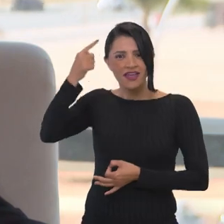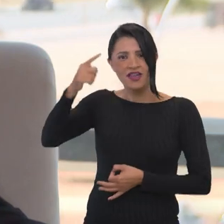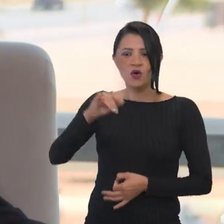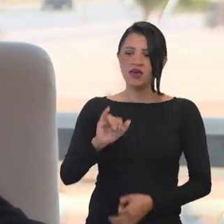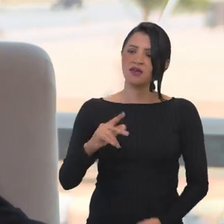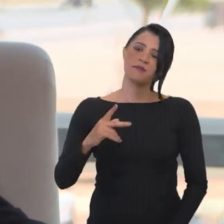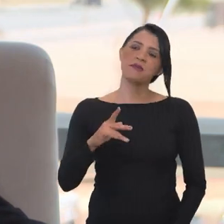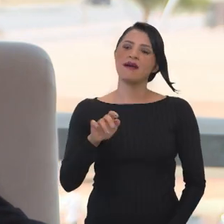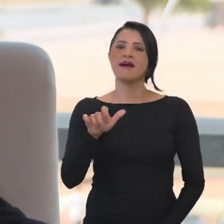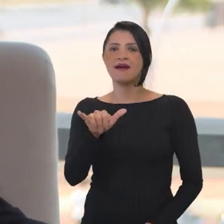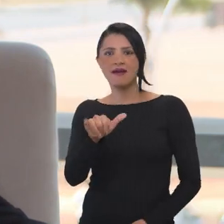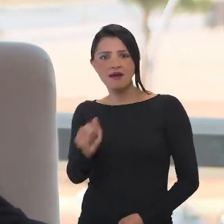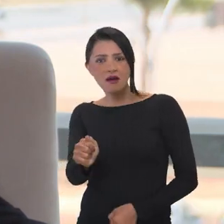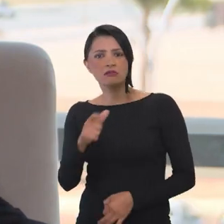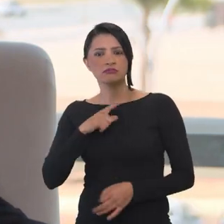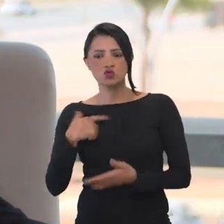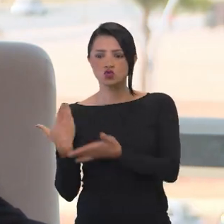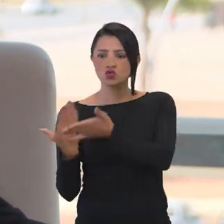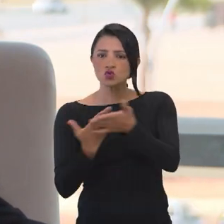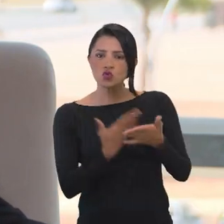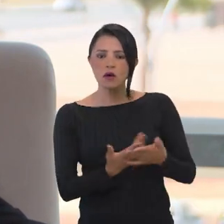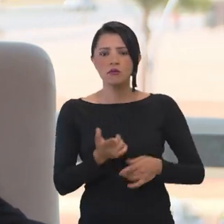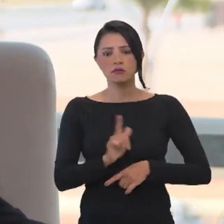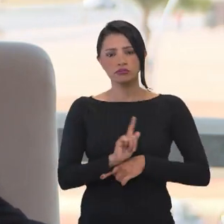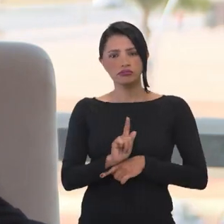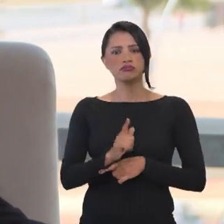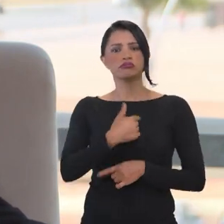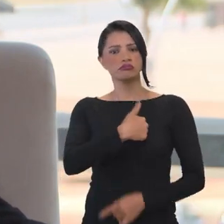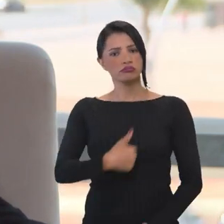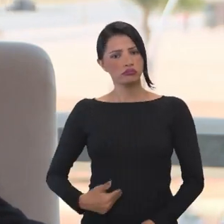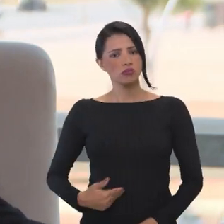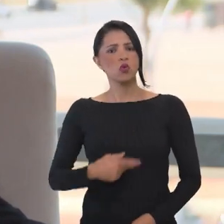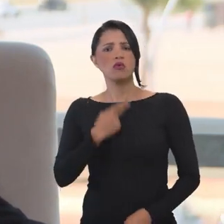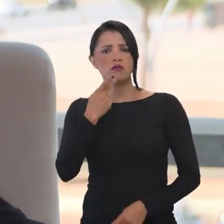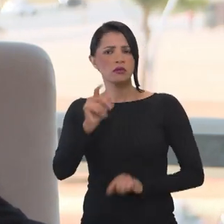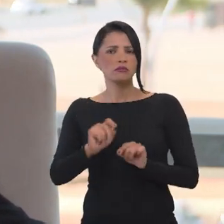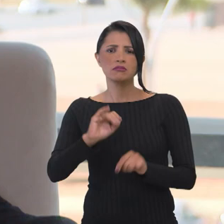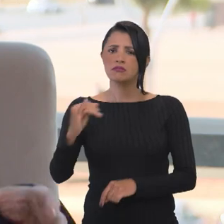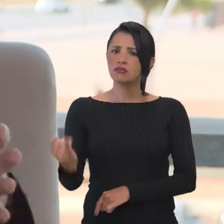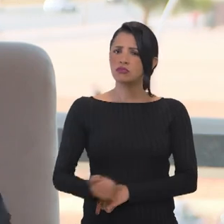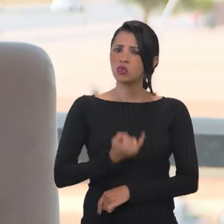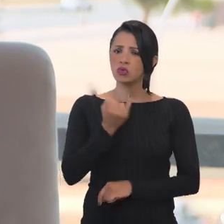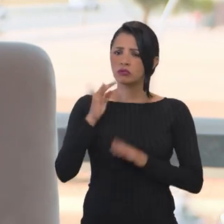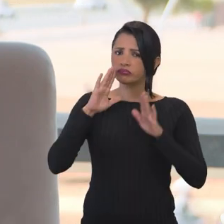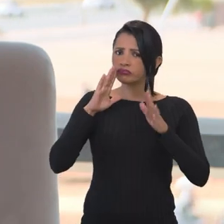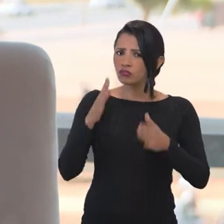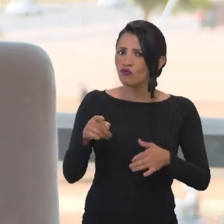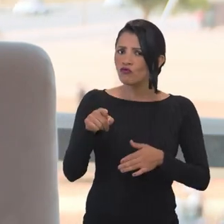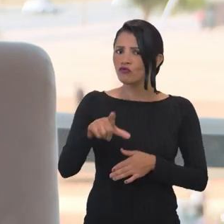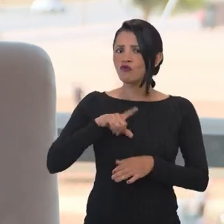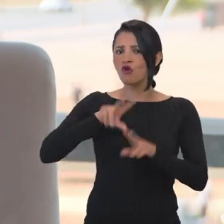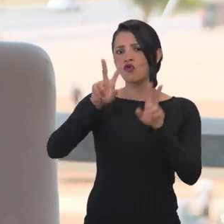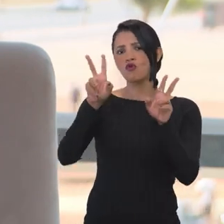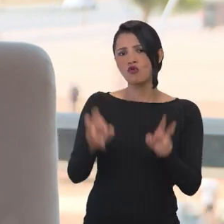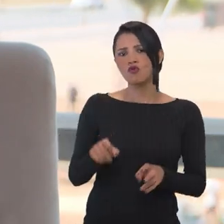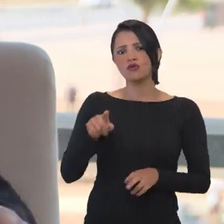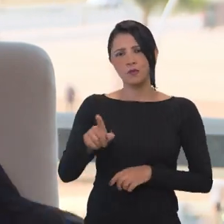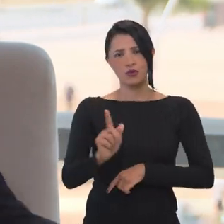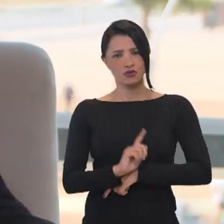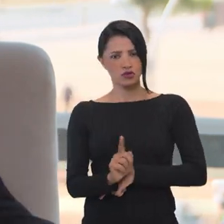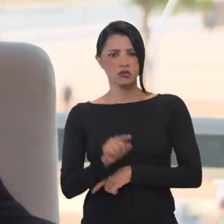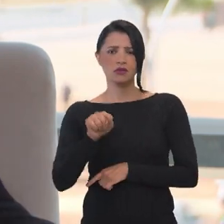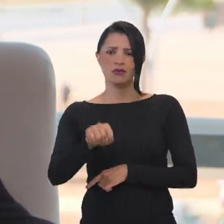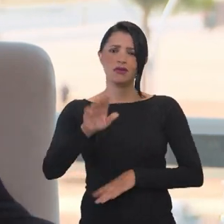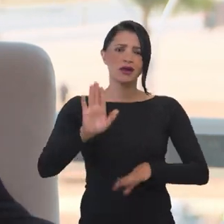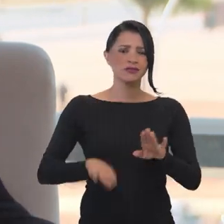pessoal do IPEA, de outros institutos que estudavam gestão pública, falando da importância de ter um ministério que estivesse focado nesse tema. Porque era um